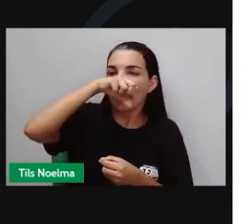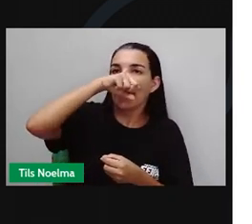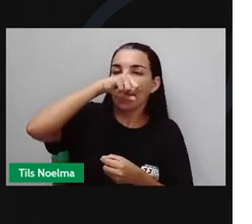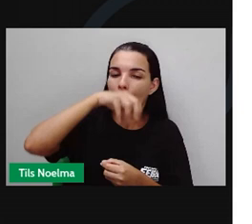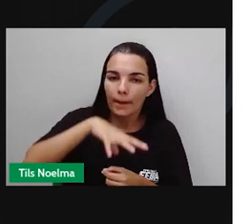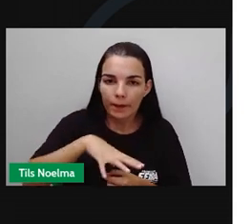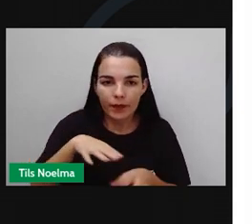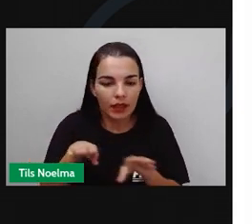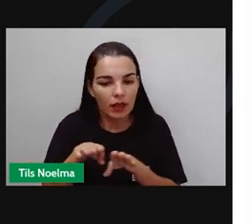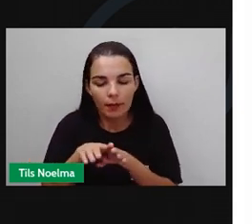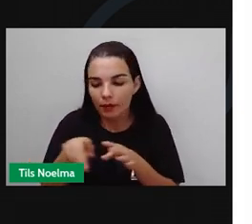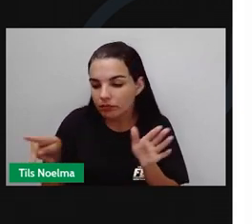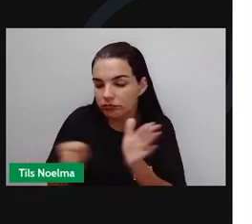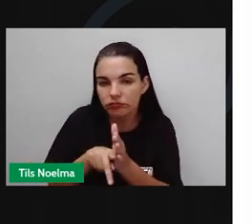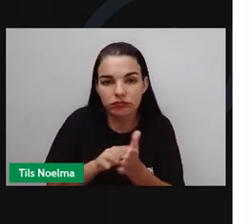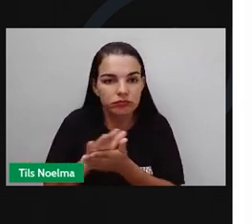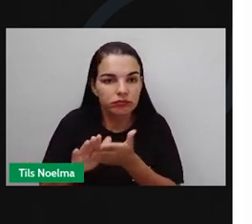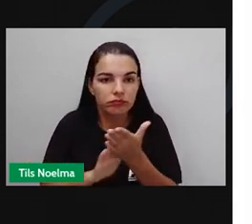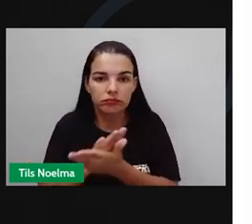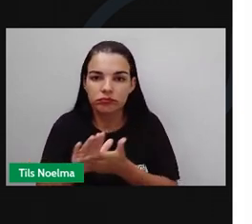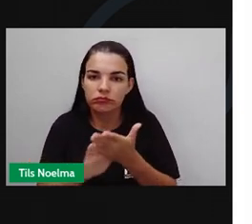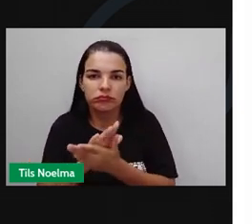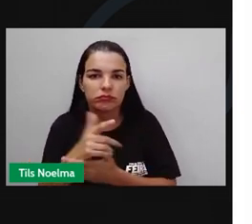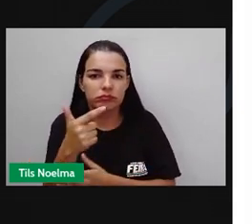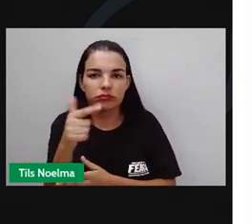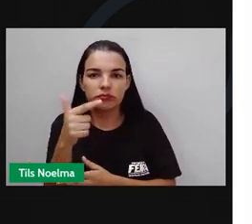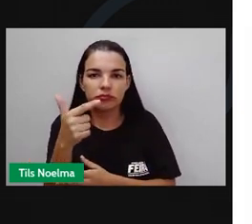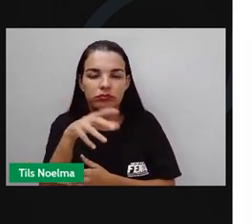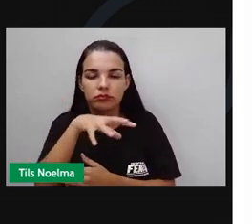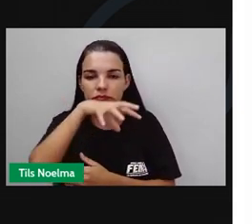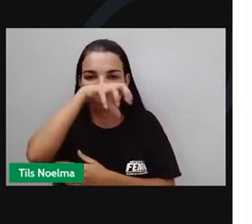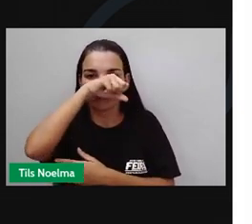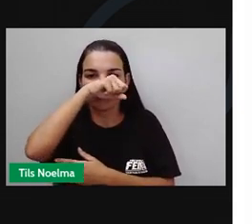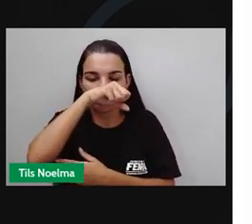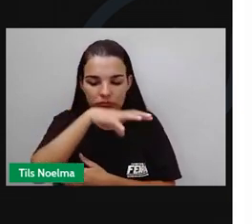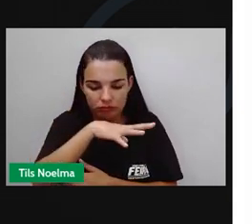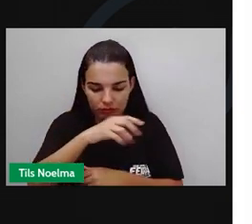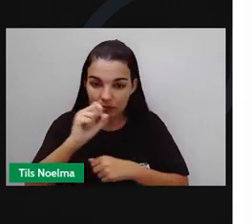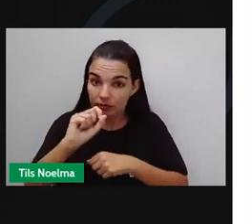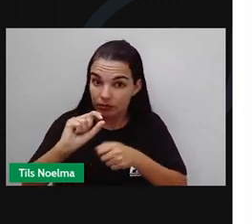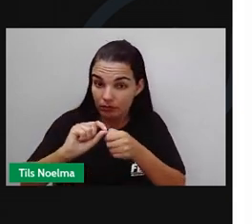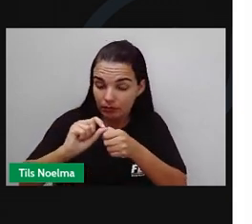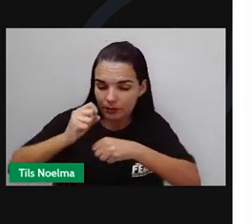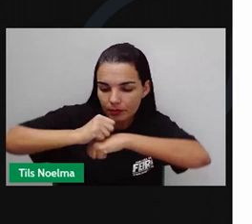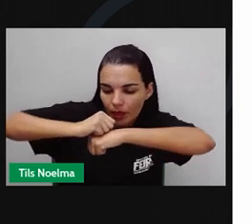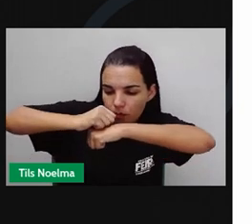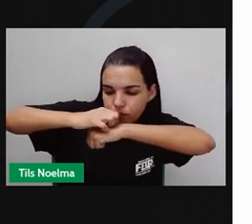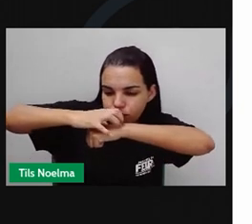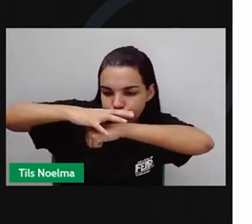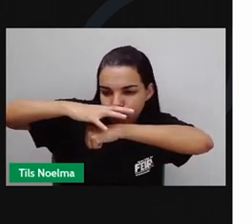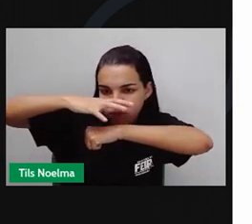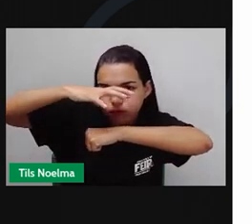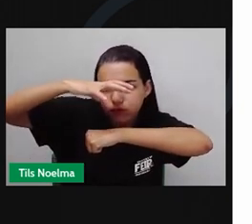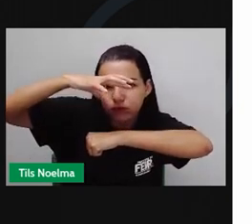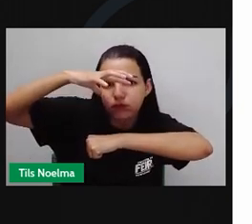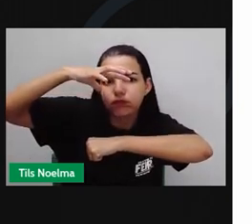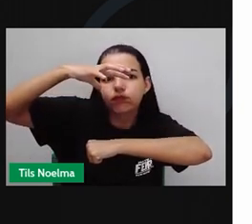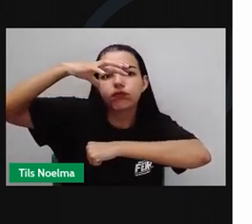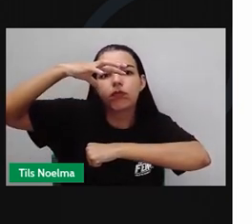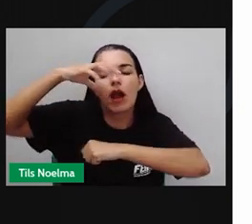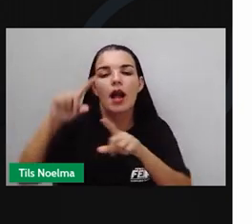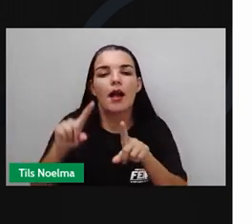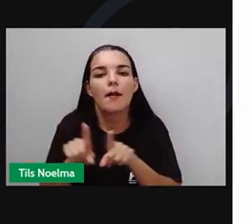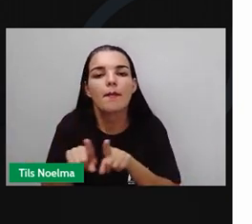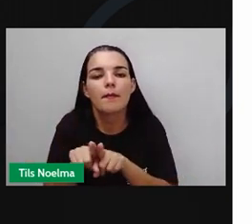e a forma independente de oxigênio, anaeróbica, também chamada de fermentação. O fermento pode